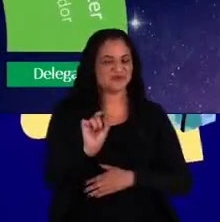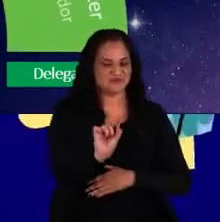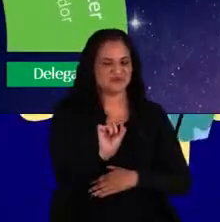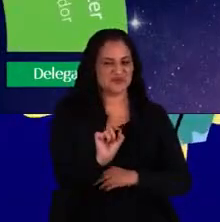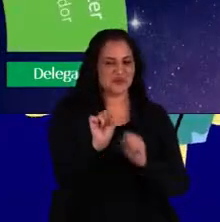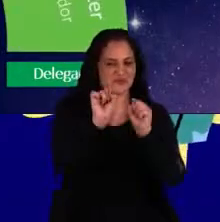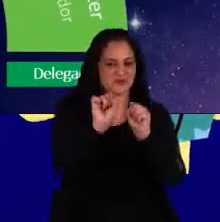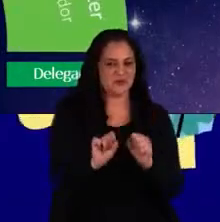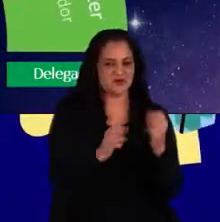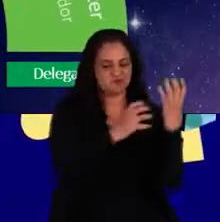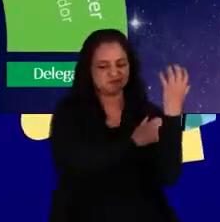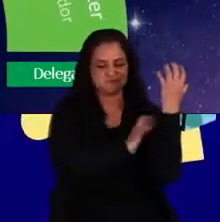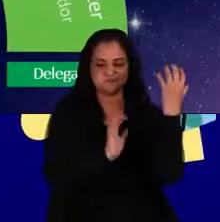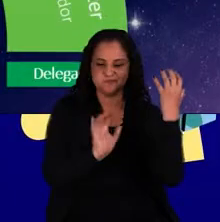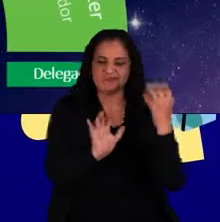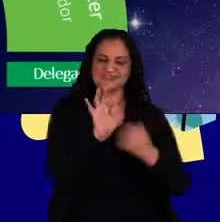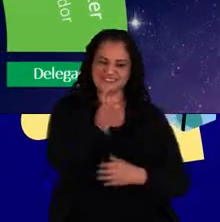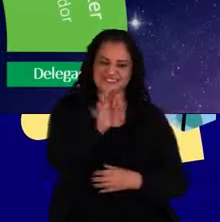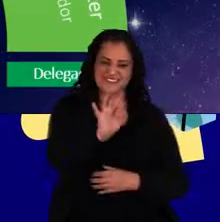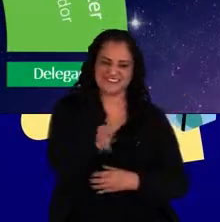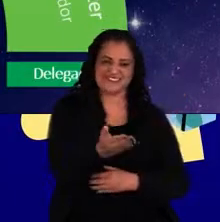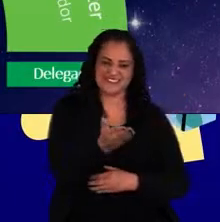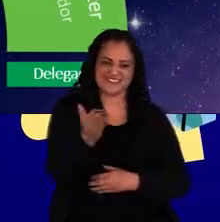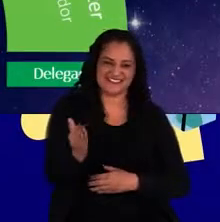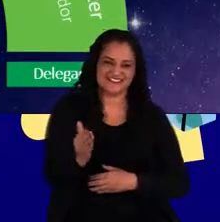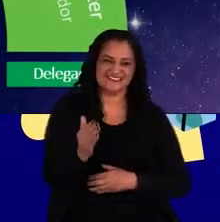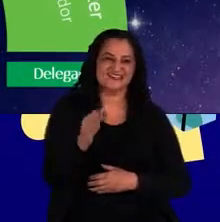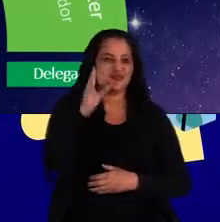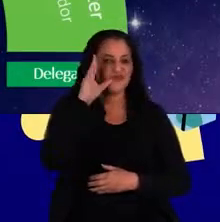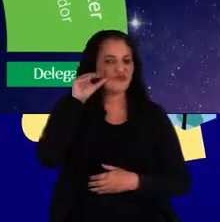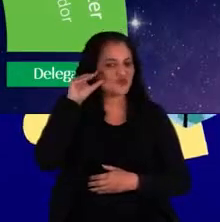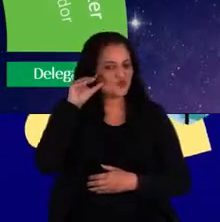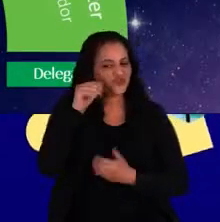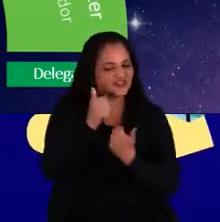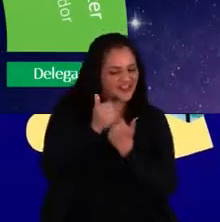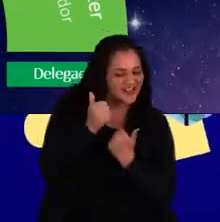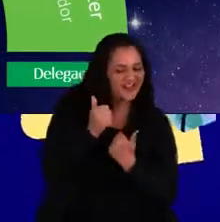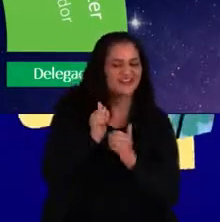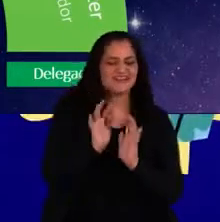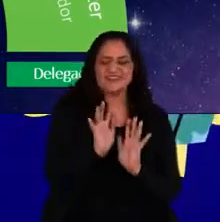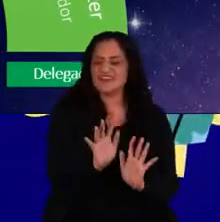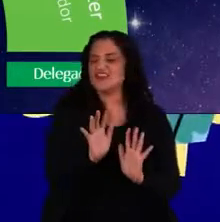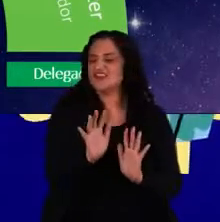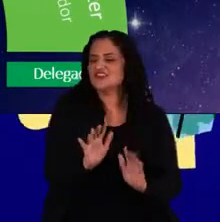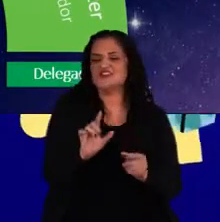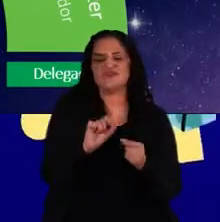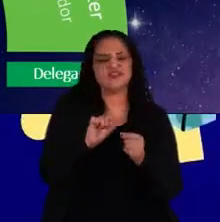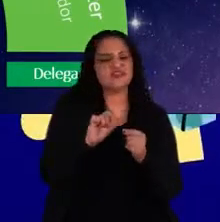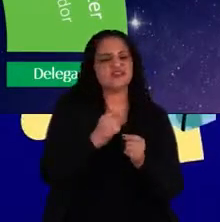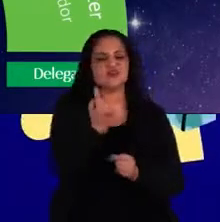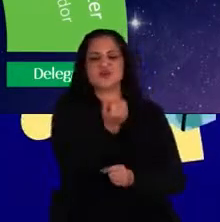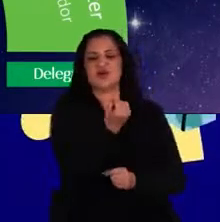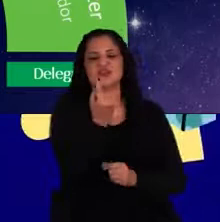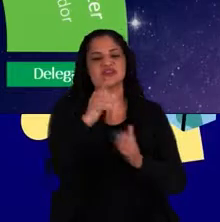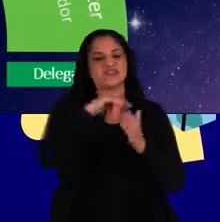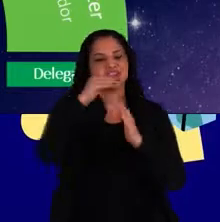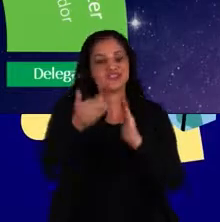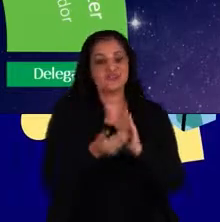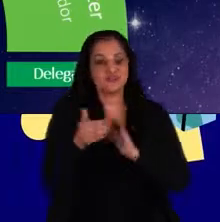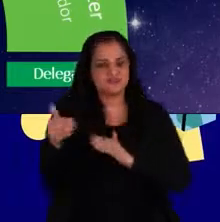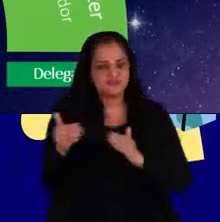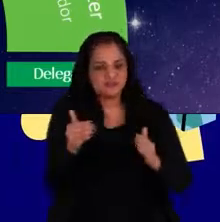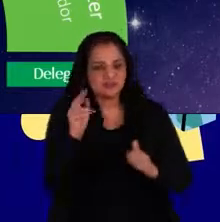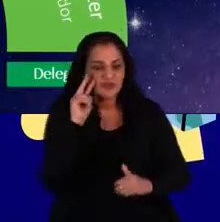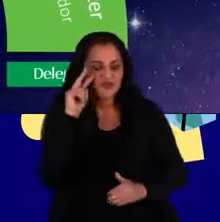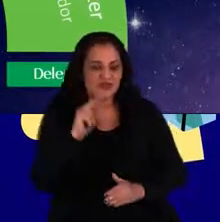último, a gente possa empoderar, sim, aquele nosso liderado, deixando-o fazer completamente. Ele vê o caminho,